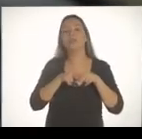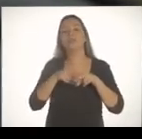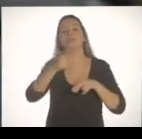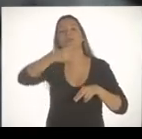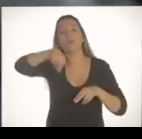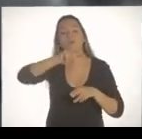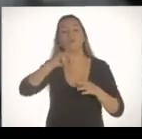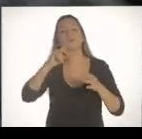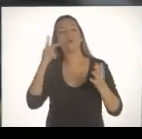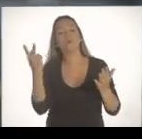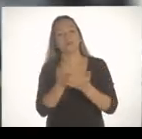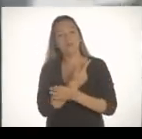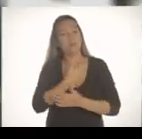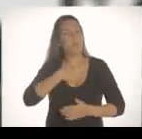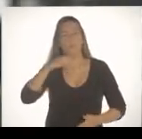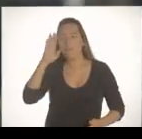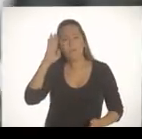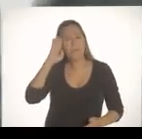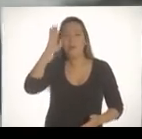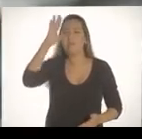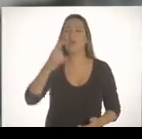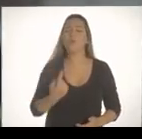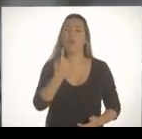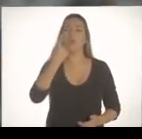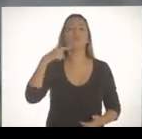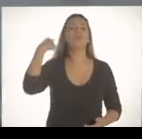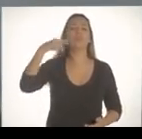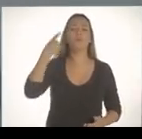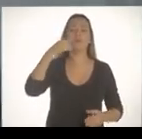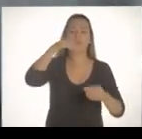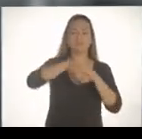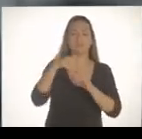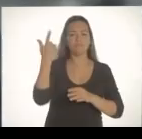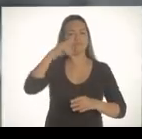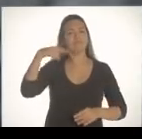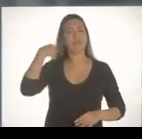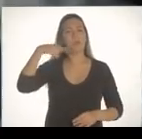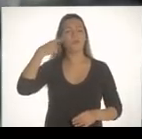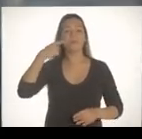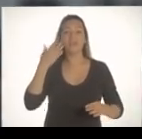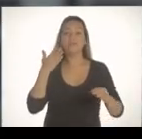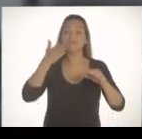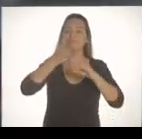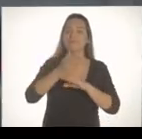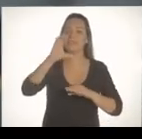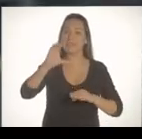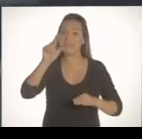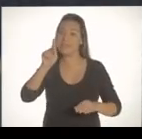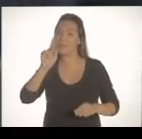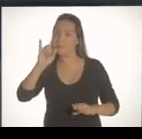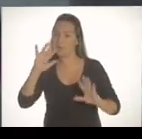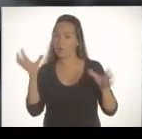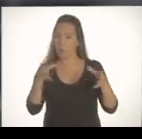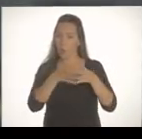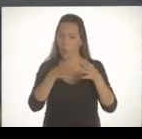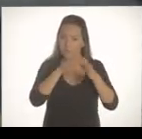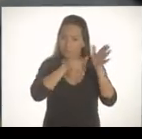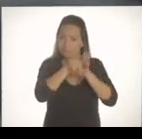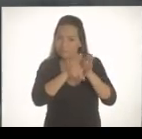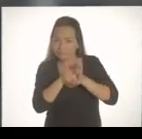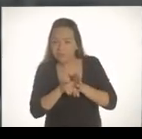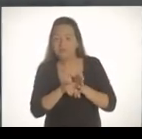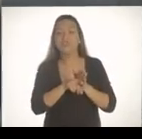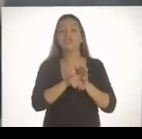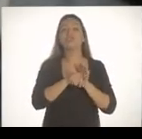assumi como deputado, a primeira coisa que eu fiz, no primeiro dia, como deputado, entrei com um pedido de CPI, que é uma comissão